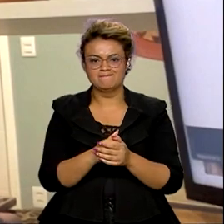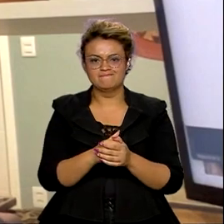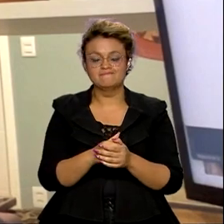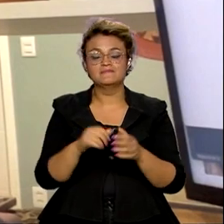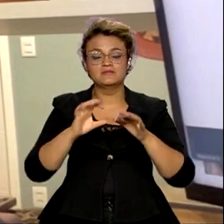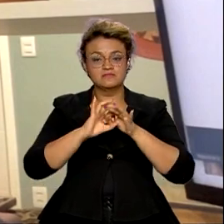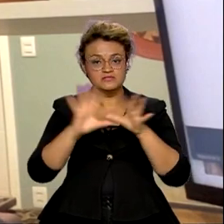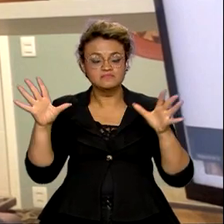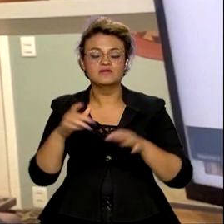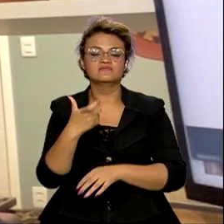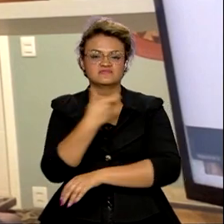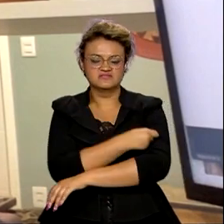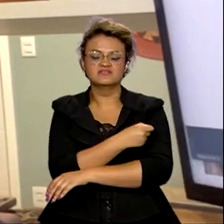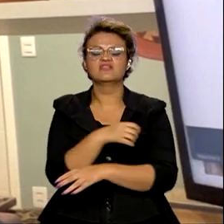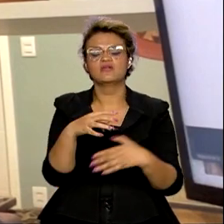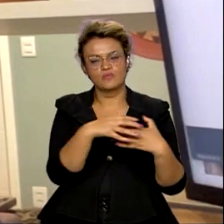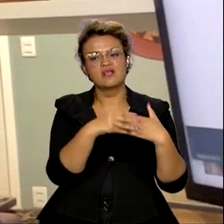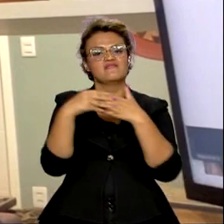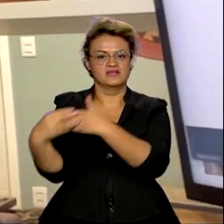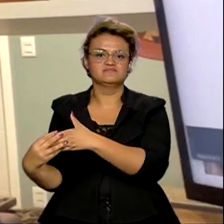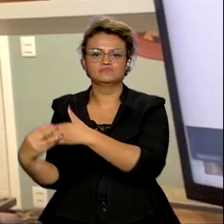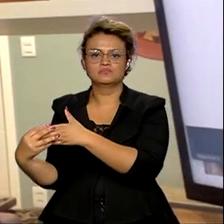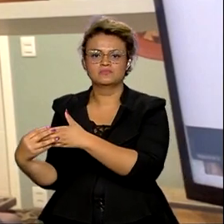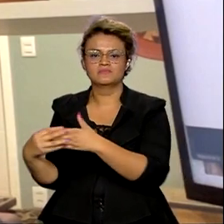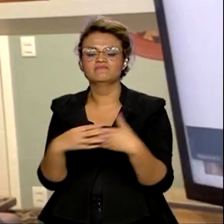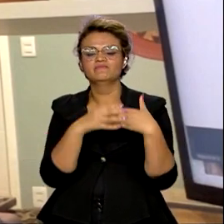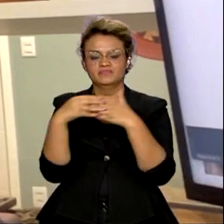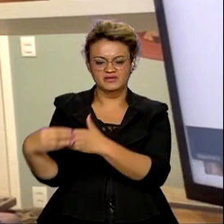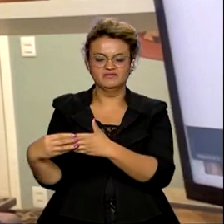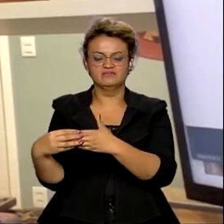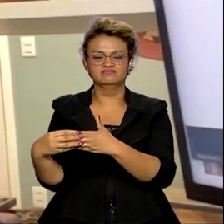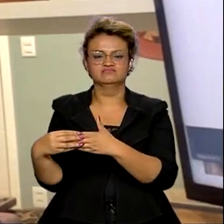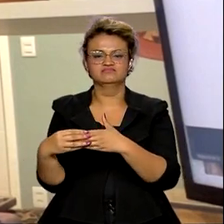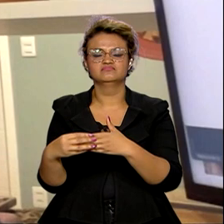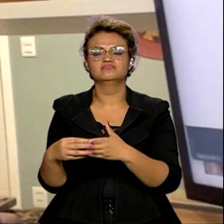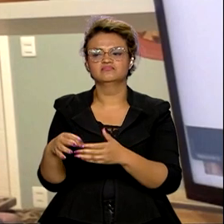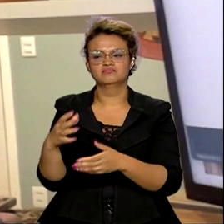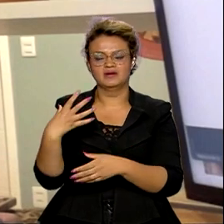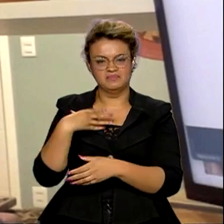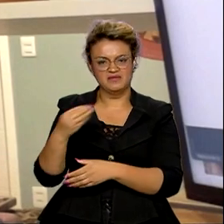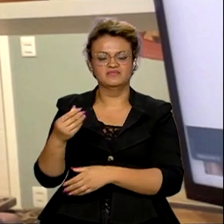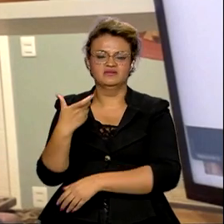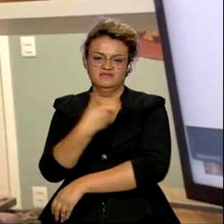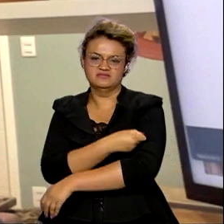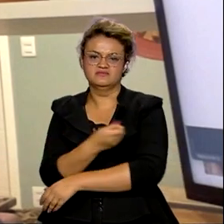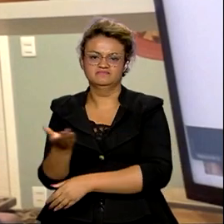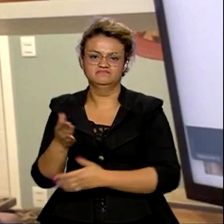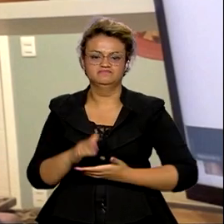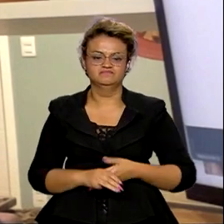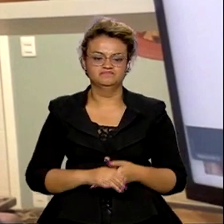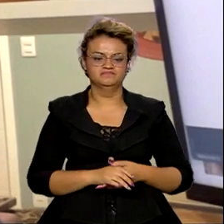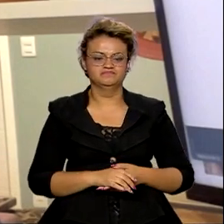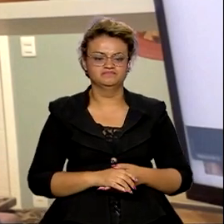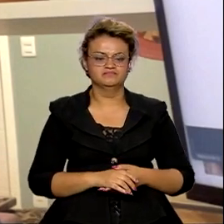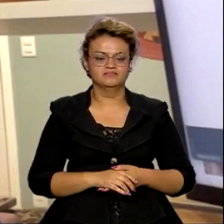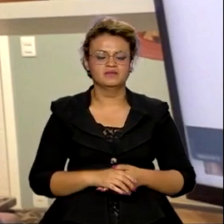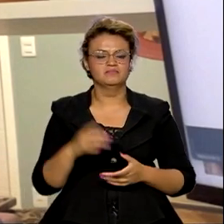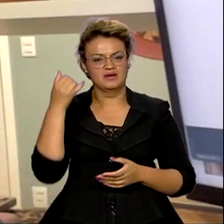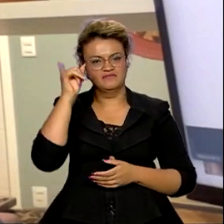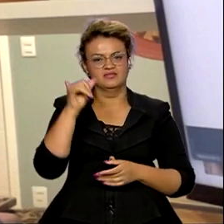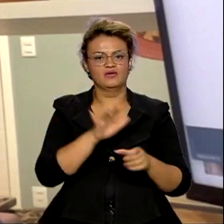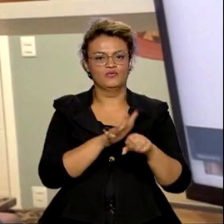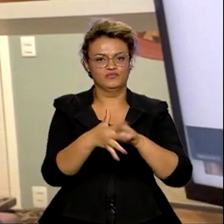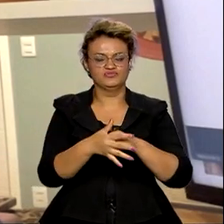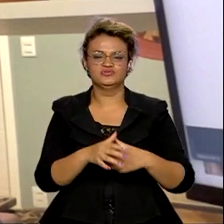disponibilizada essa vacina, estava eu lá na unidade de saúde levando a minha filha para ser vacinada contra a Covid-19.